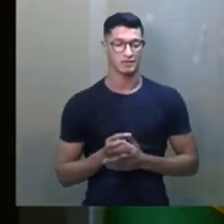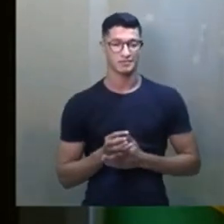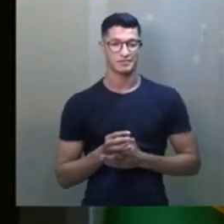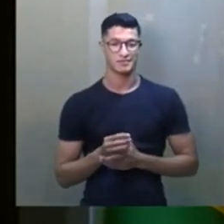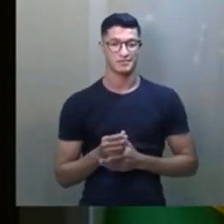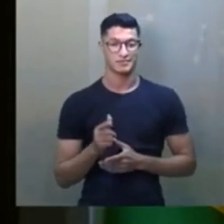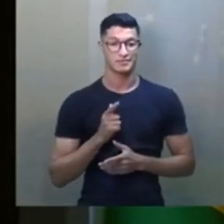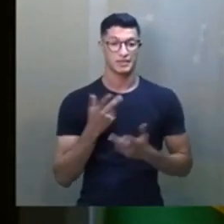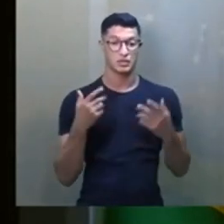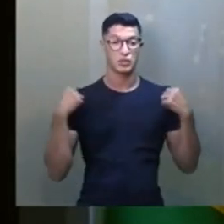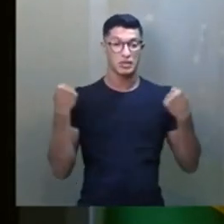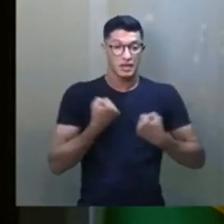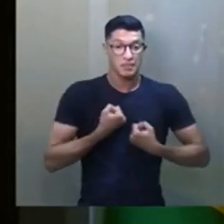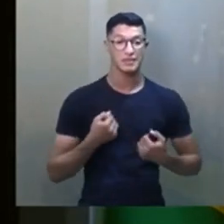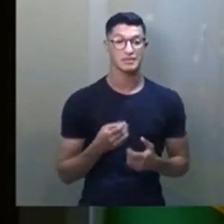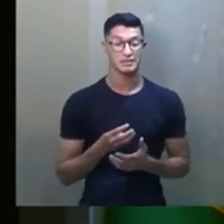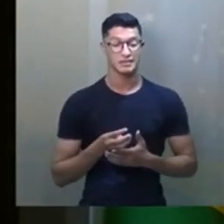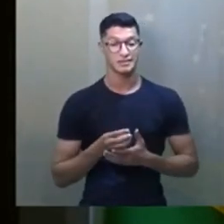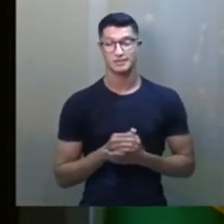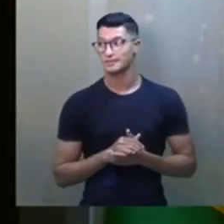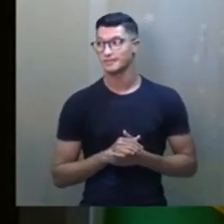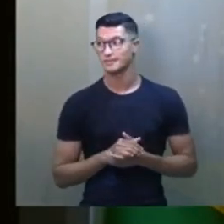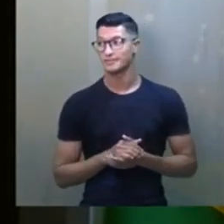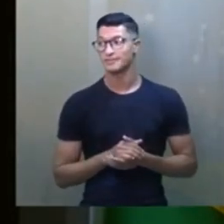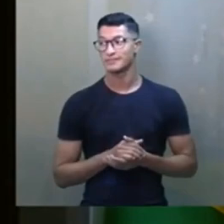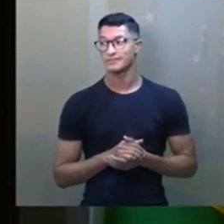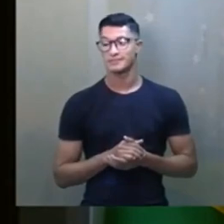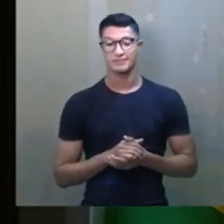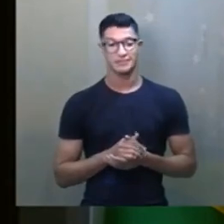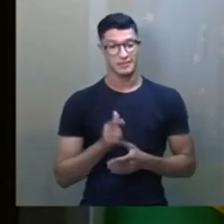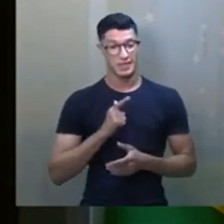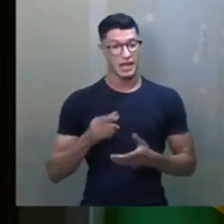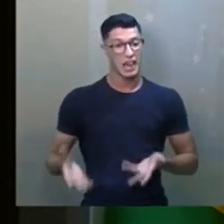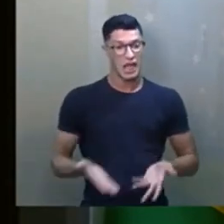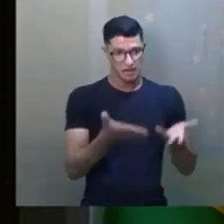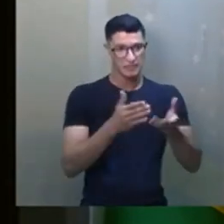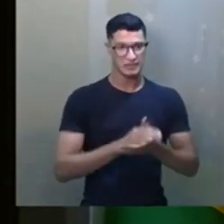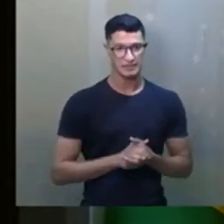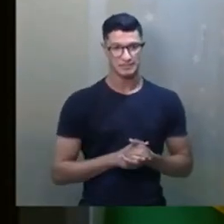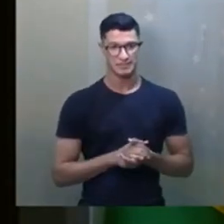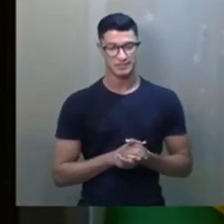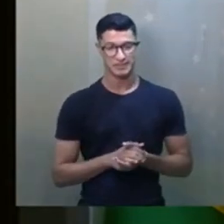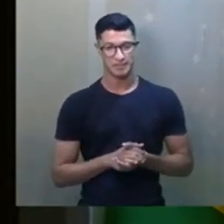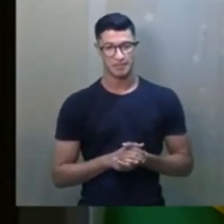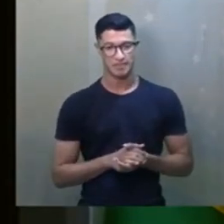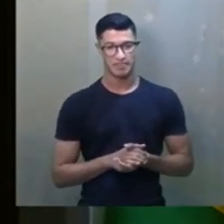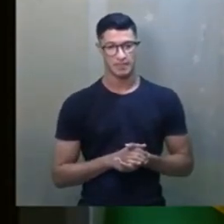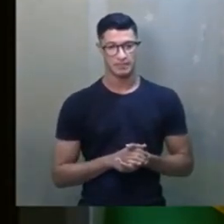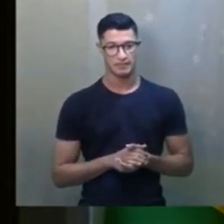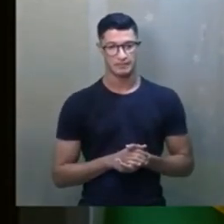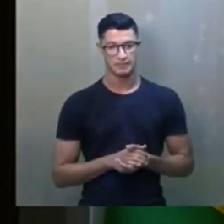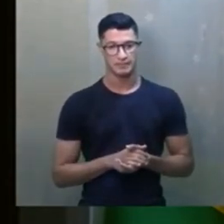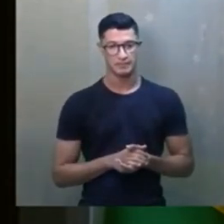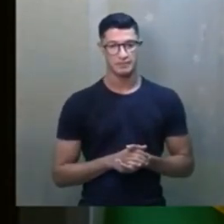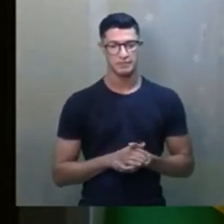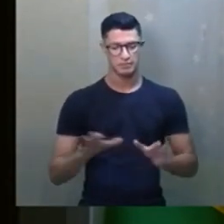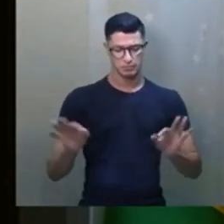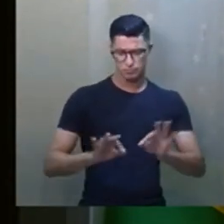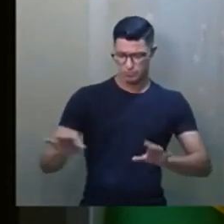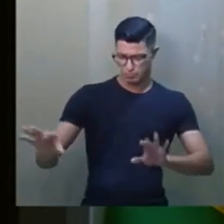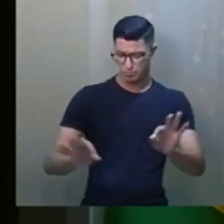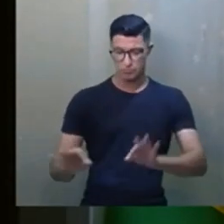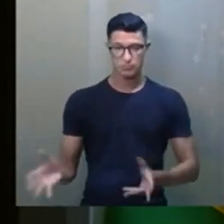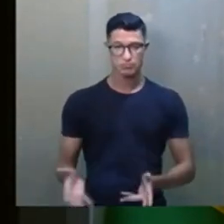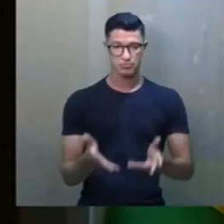Tem duas camisas. O senhor aproveita e leva também. Tá certo. E aí, enquanto o ladrão tava ali arrumando